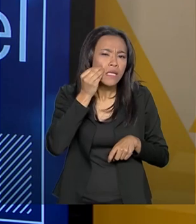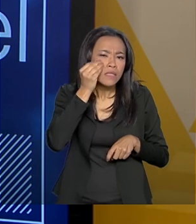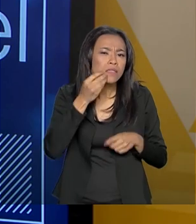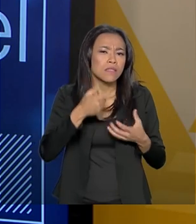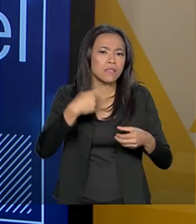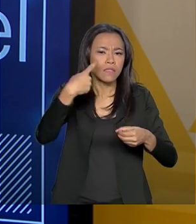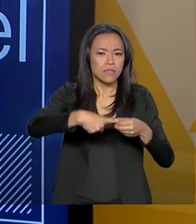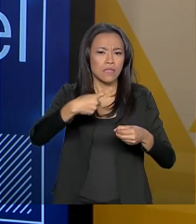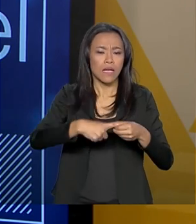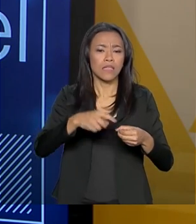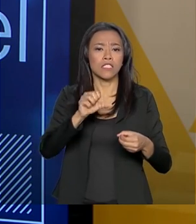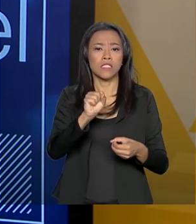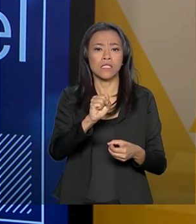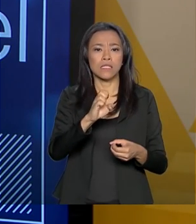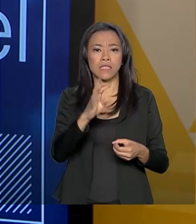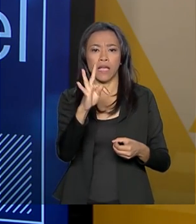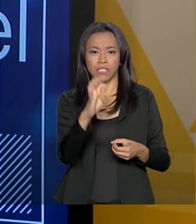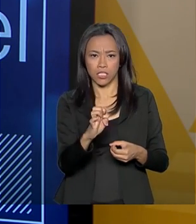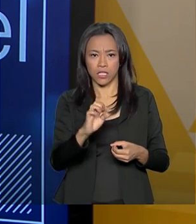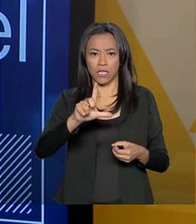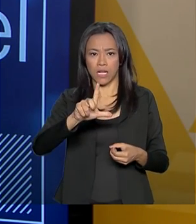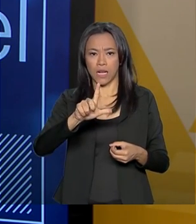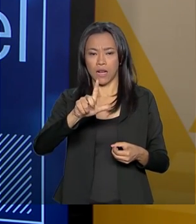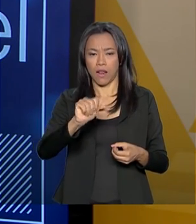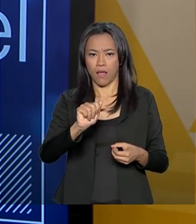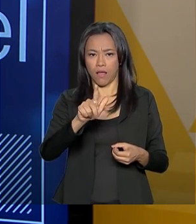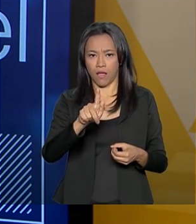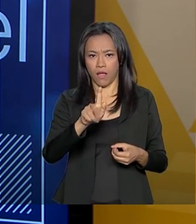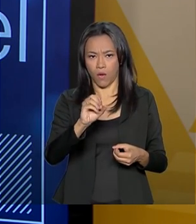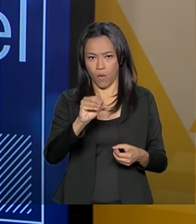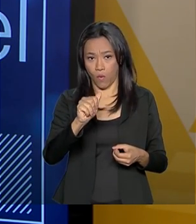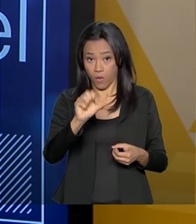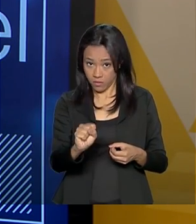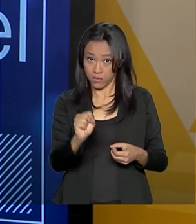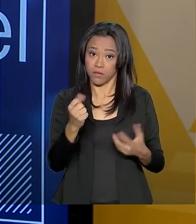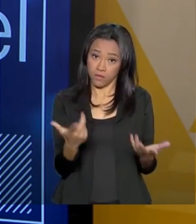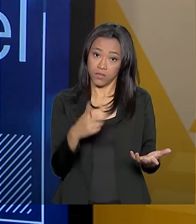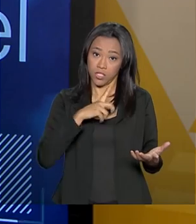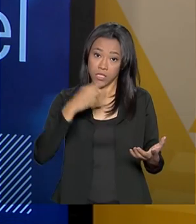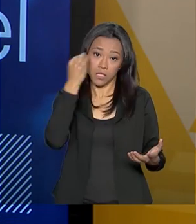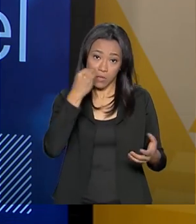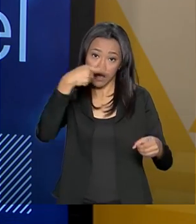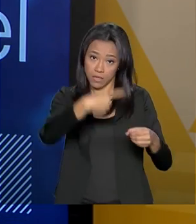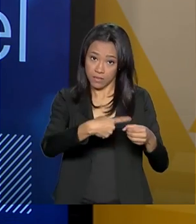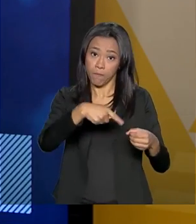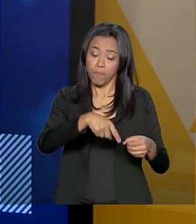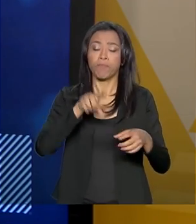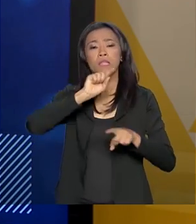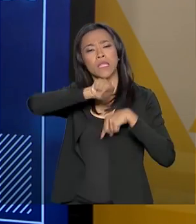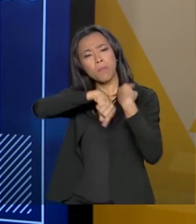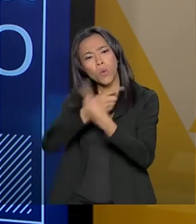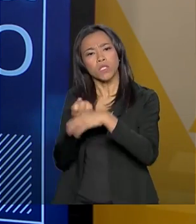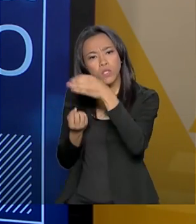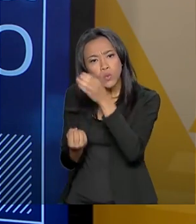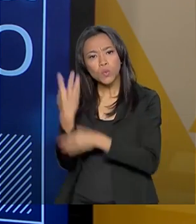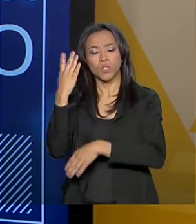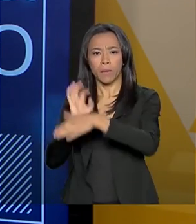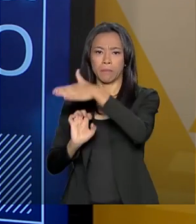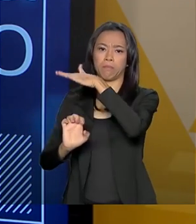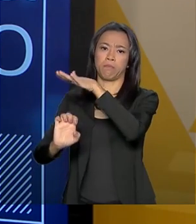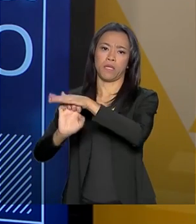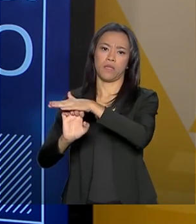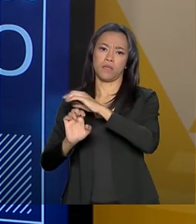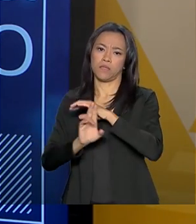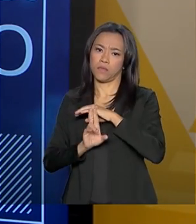cuidava dos cerrados, com uma estação experimental aqui em Planaltina. Foi com o advento da Embrapa, que essa